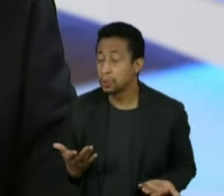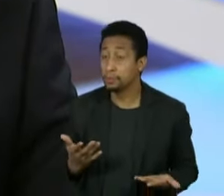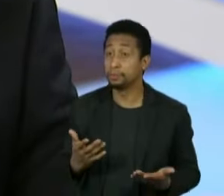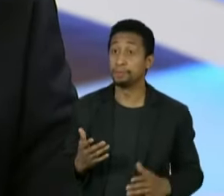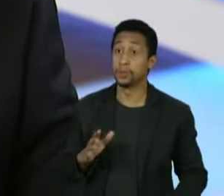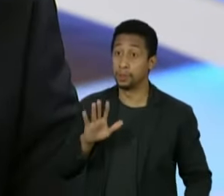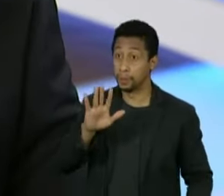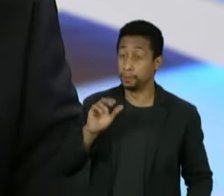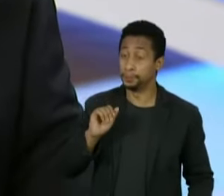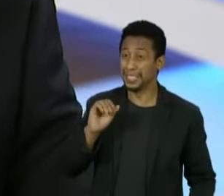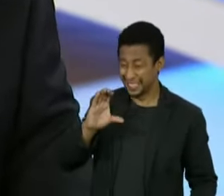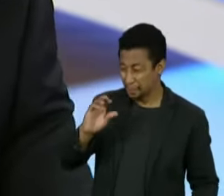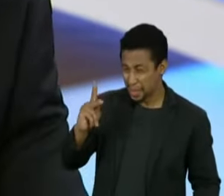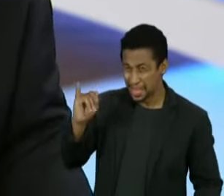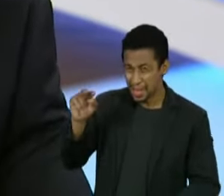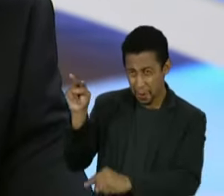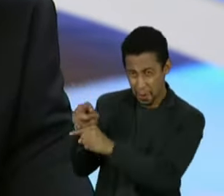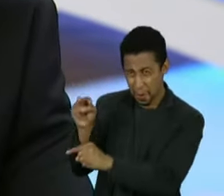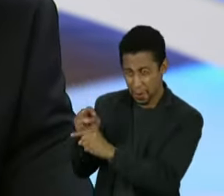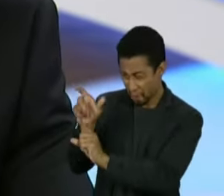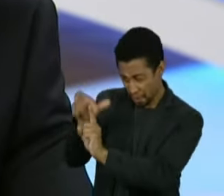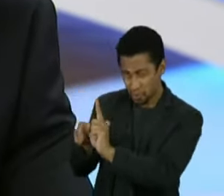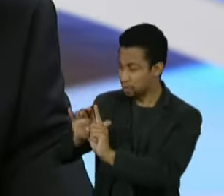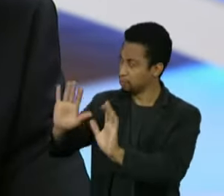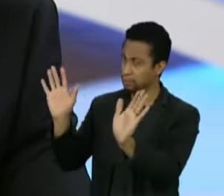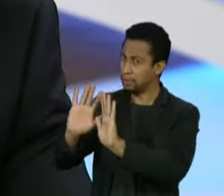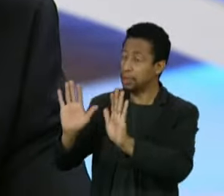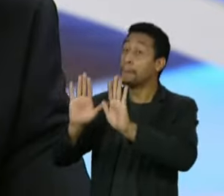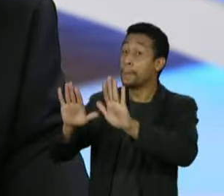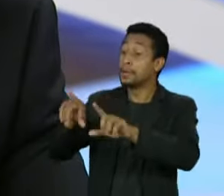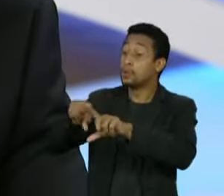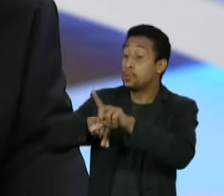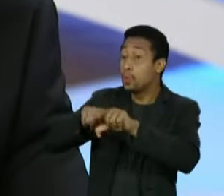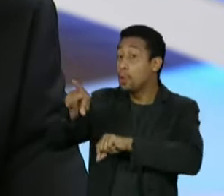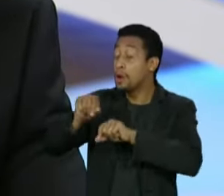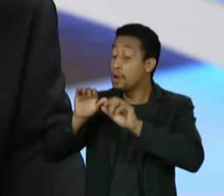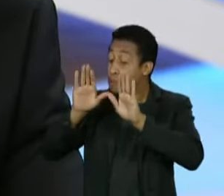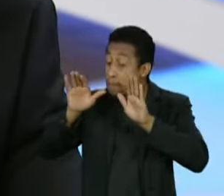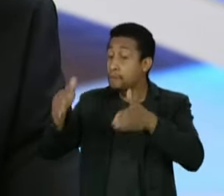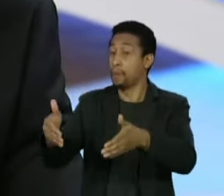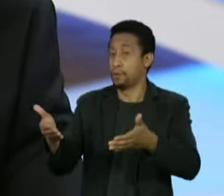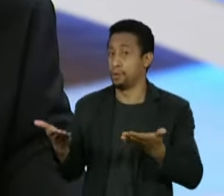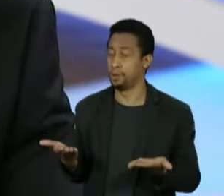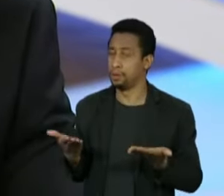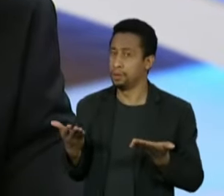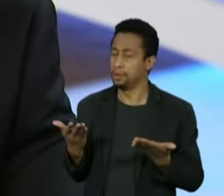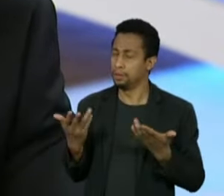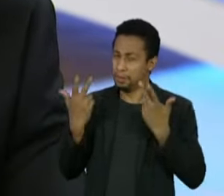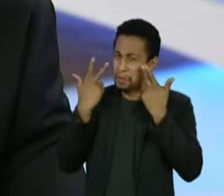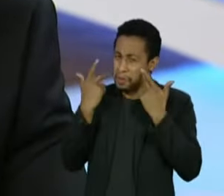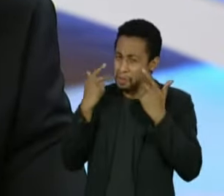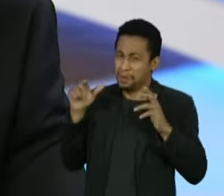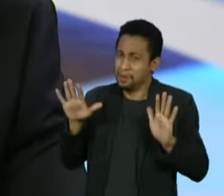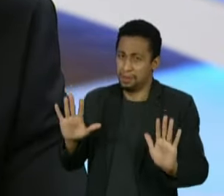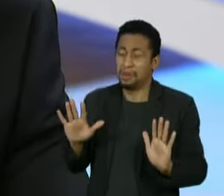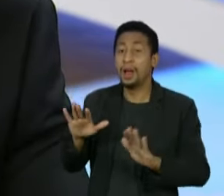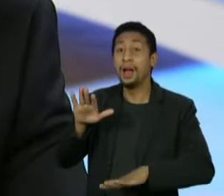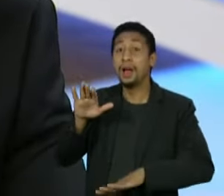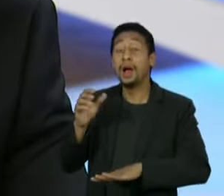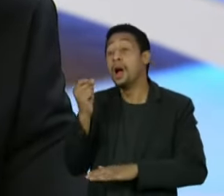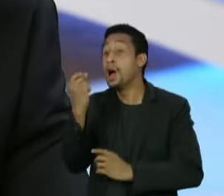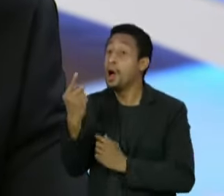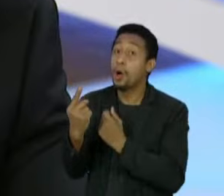CPI não blindou ninguém, mas ela teve dificuldade em definir focos. É natural, porque a imensa maioria dos senadores não tem experiência com